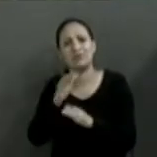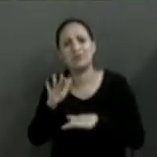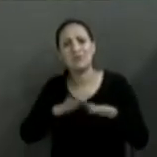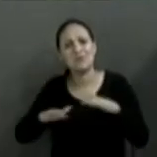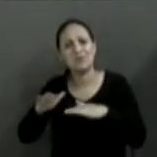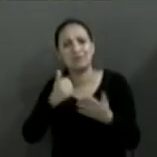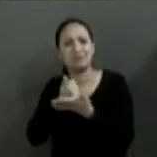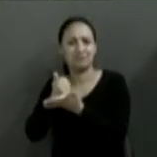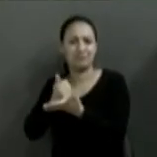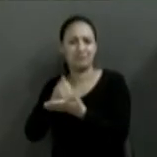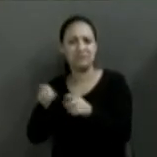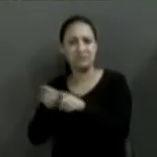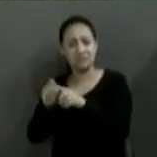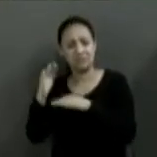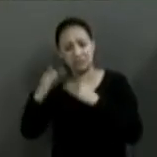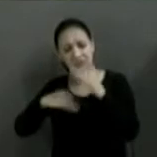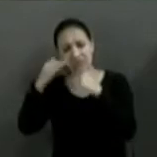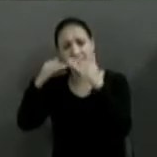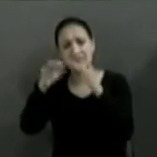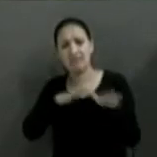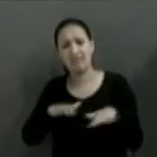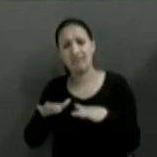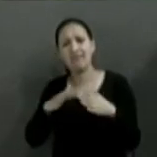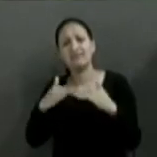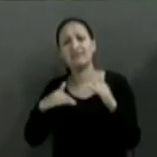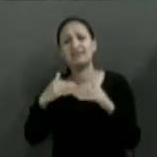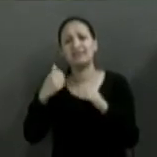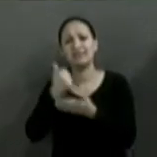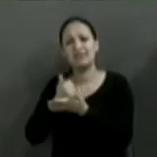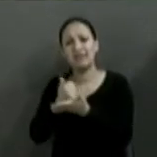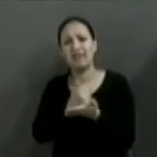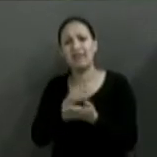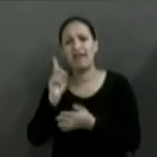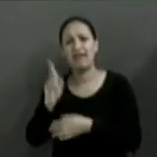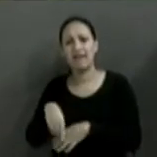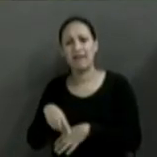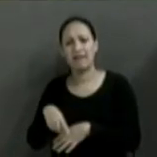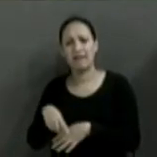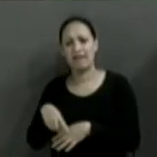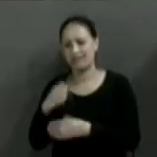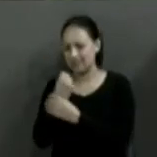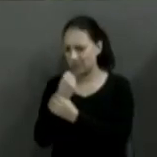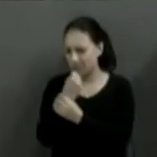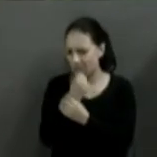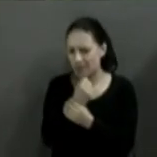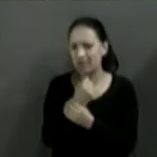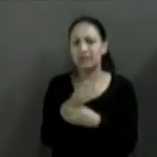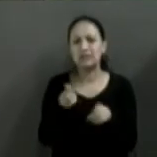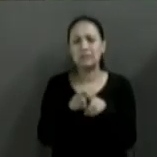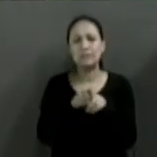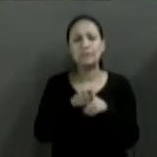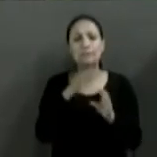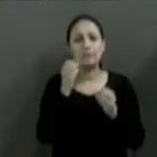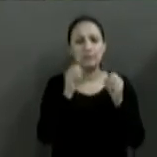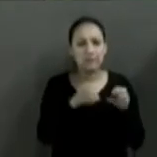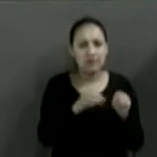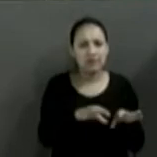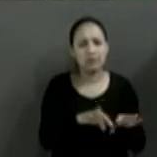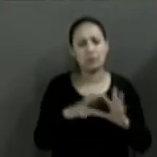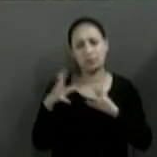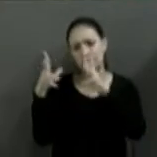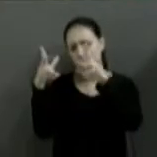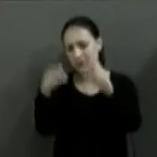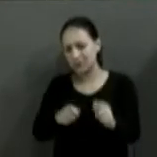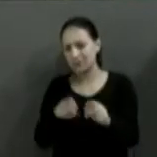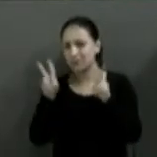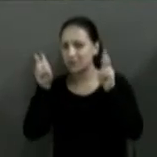O desenvolvimento sustentável, que é uma coisa transversal, ele passa ali pela segurança, pela educação, por todas essas